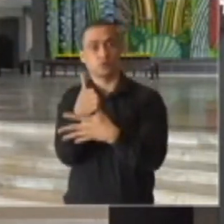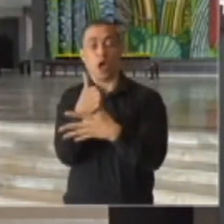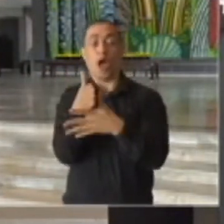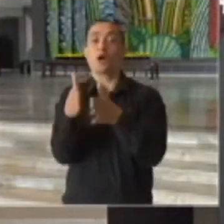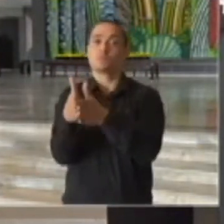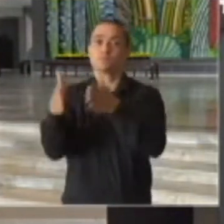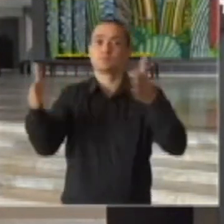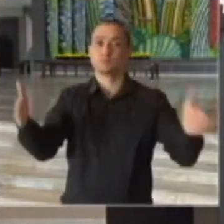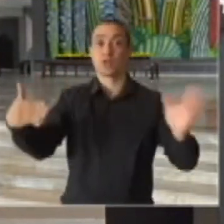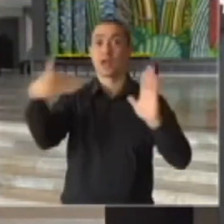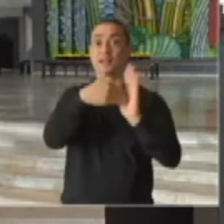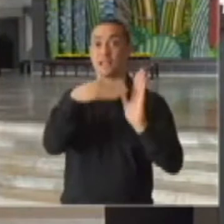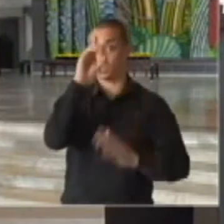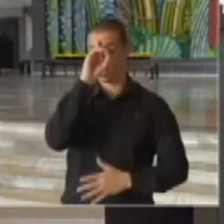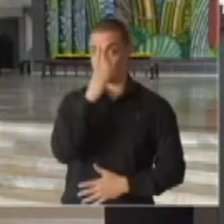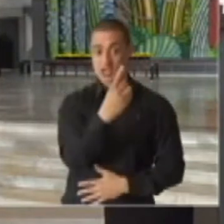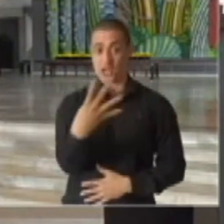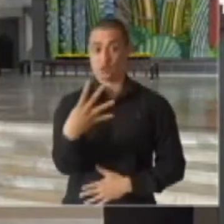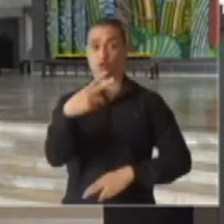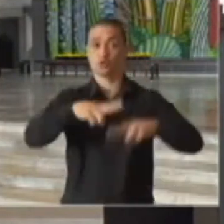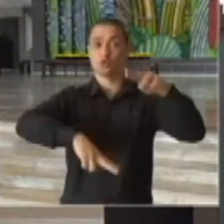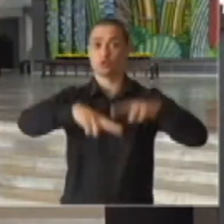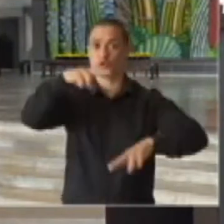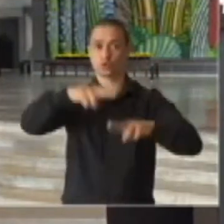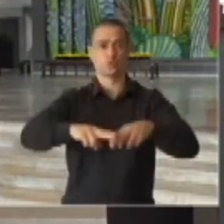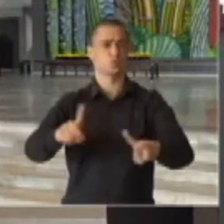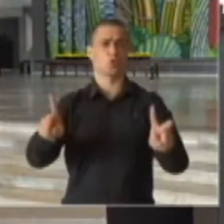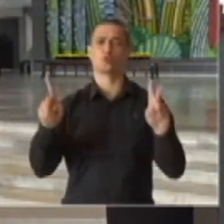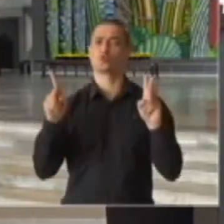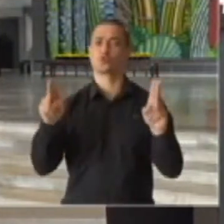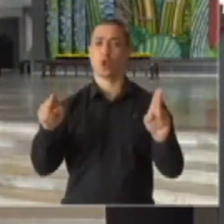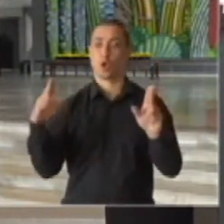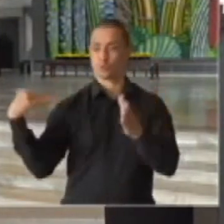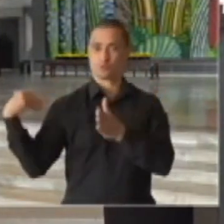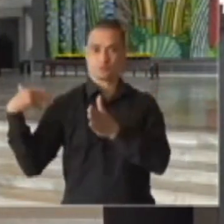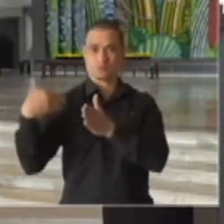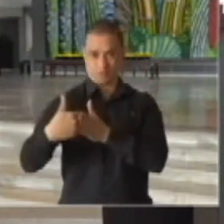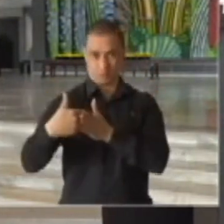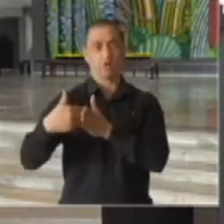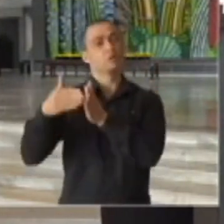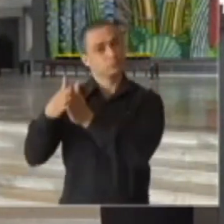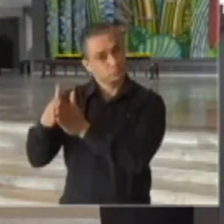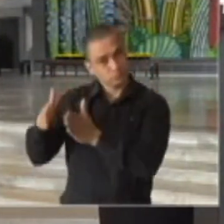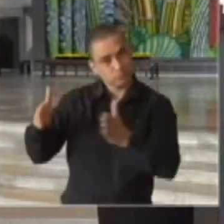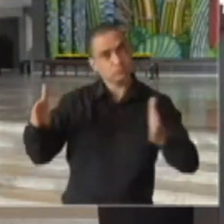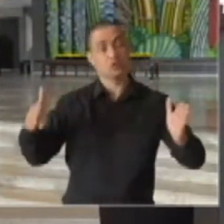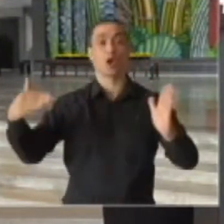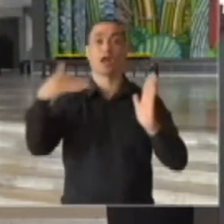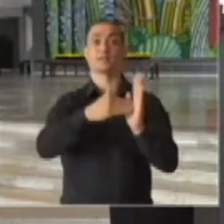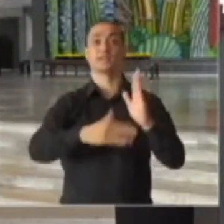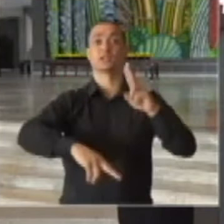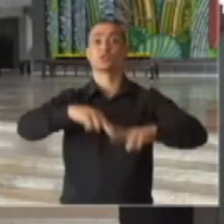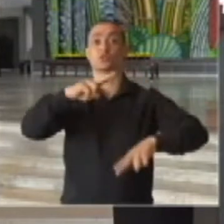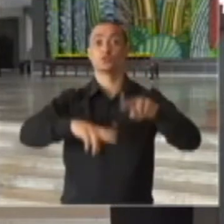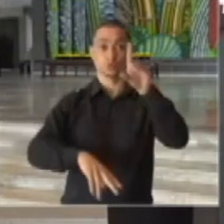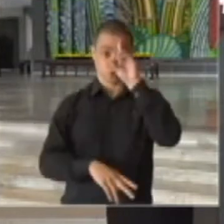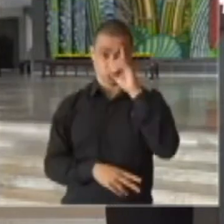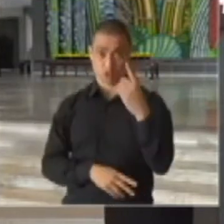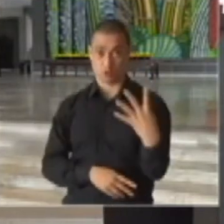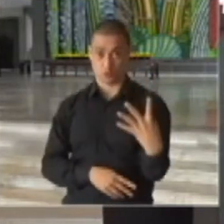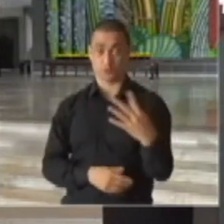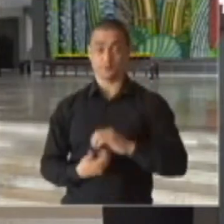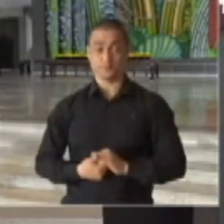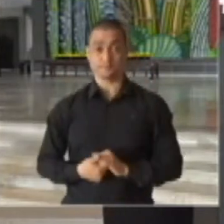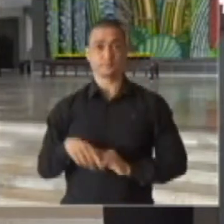dia 14 de junho, exatamente nos moldes em que vem operando atualmente. O funcionamento das